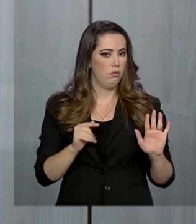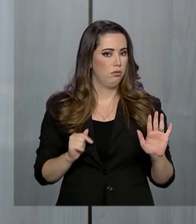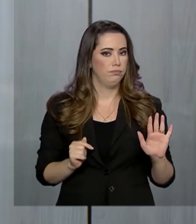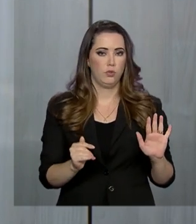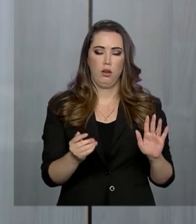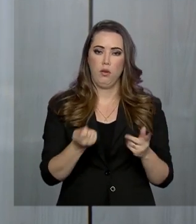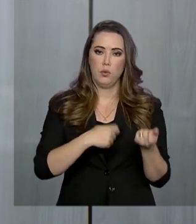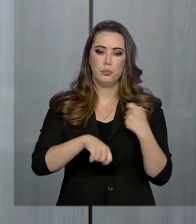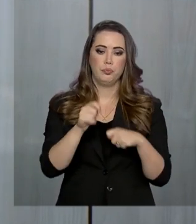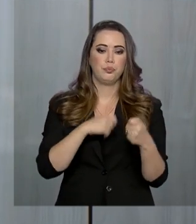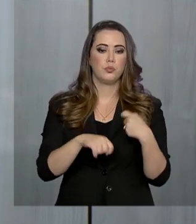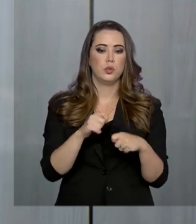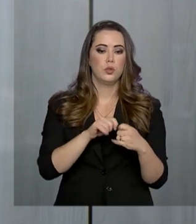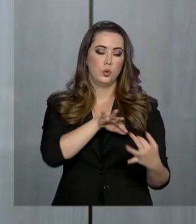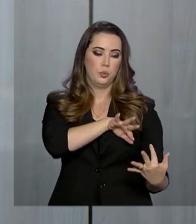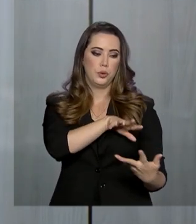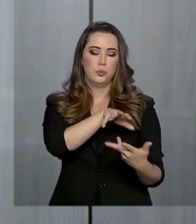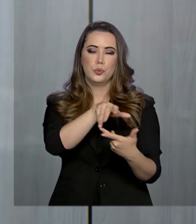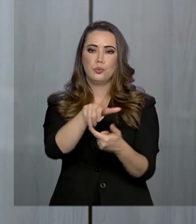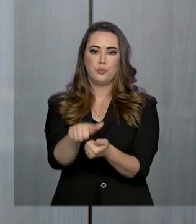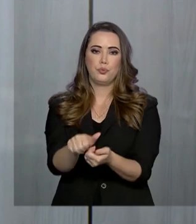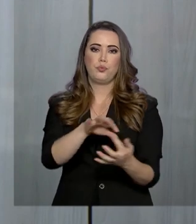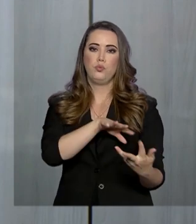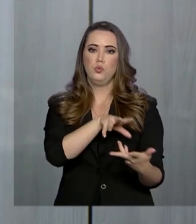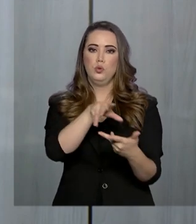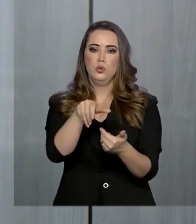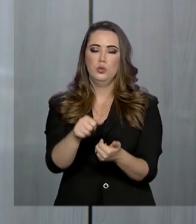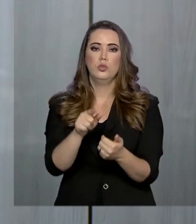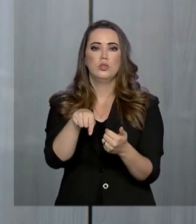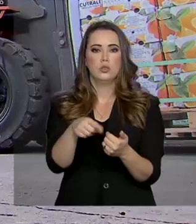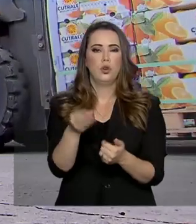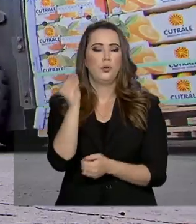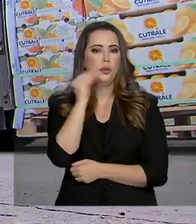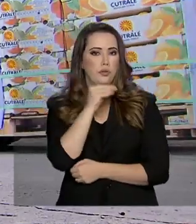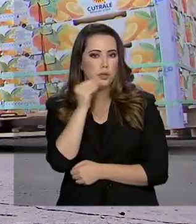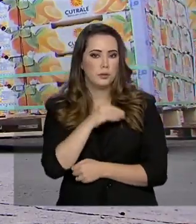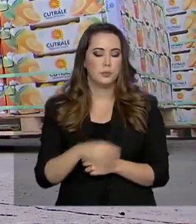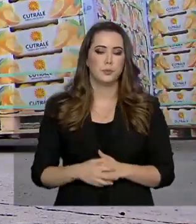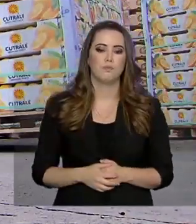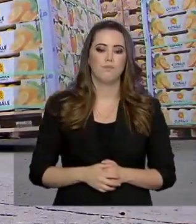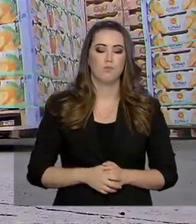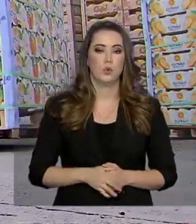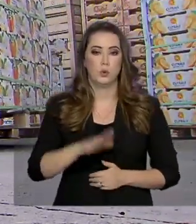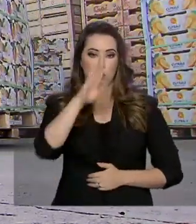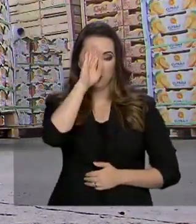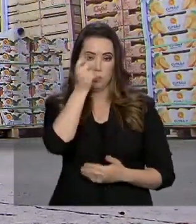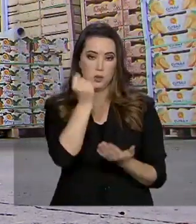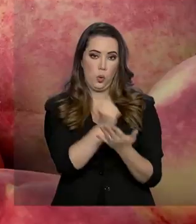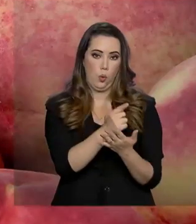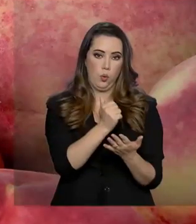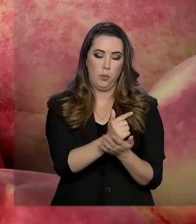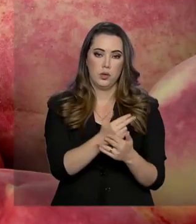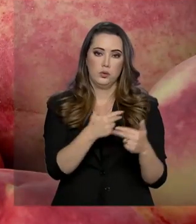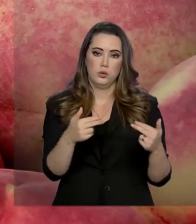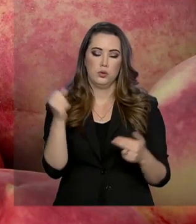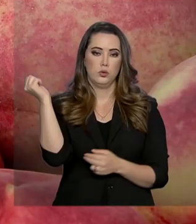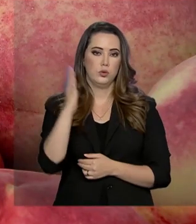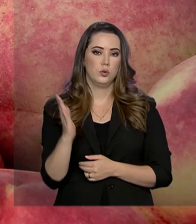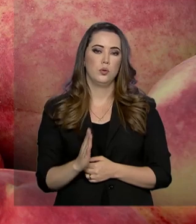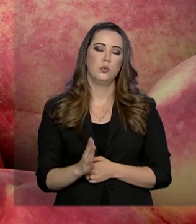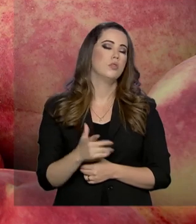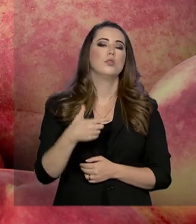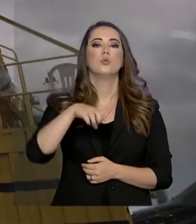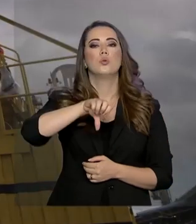economia internacional, uma demanda internacional que está muito fraca. Os principais compradores de produtos brasileiros em